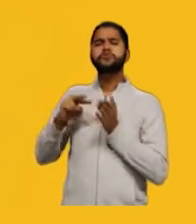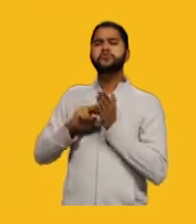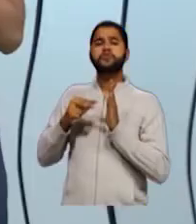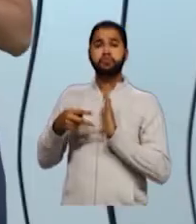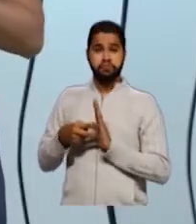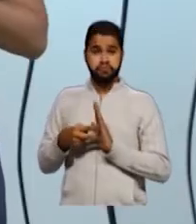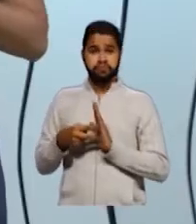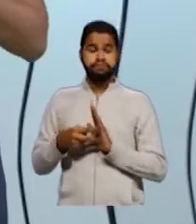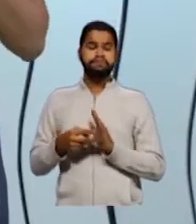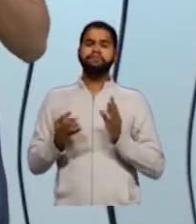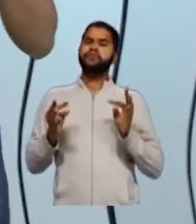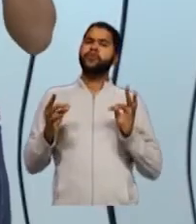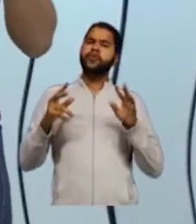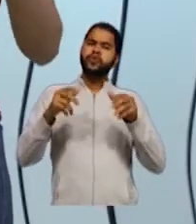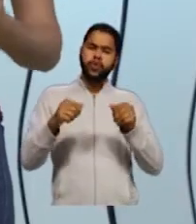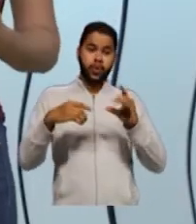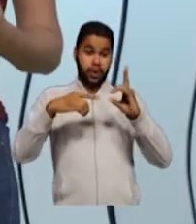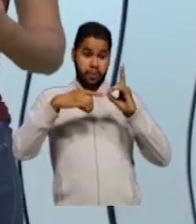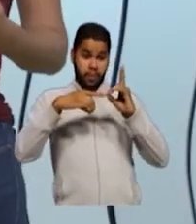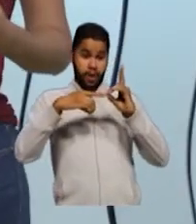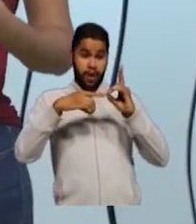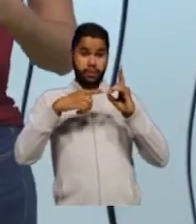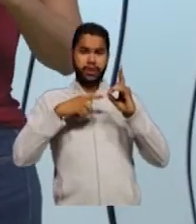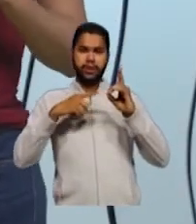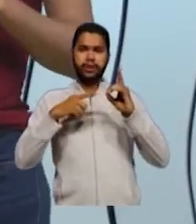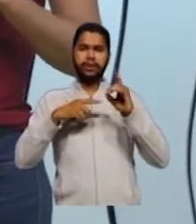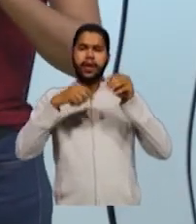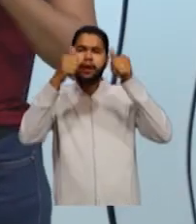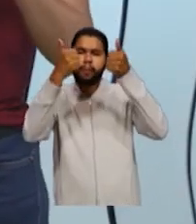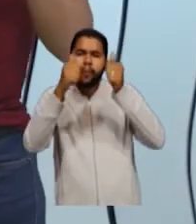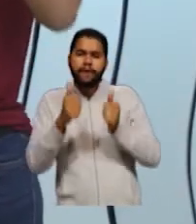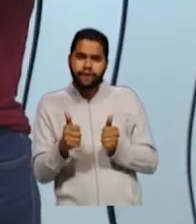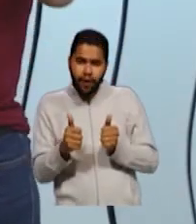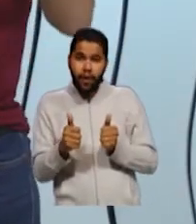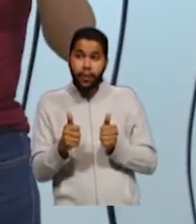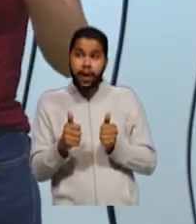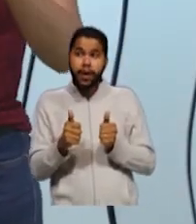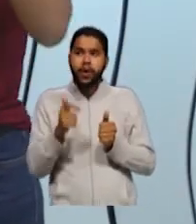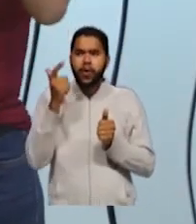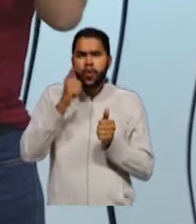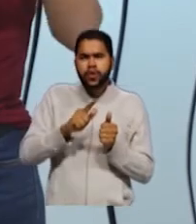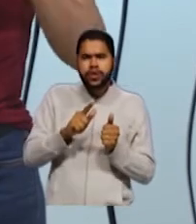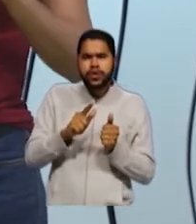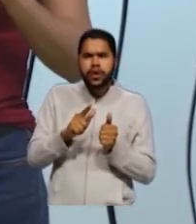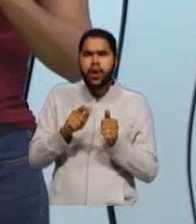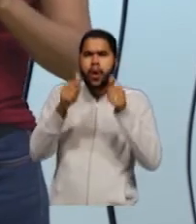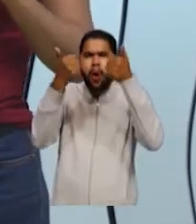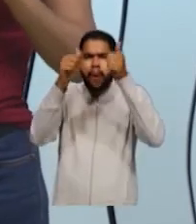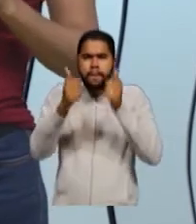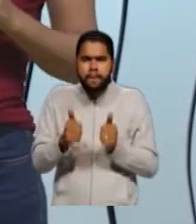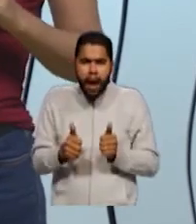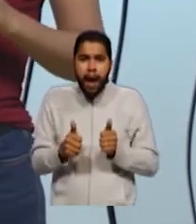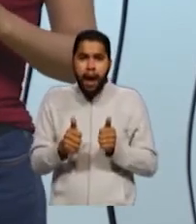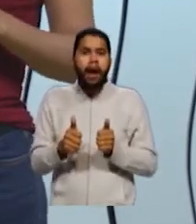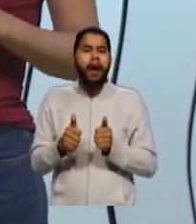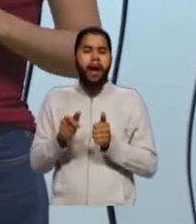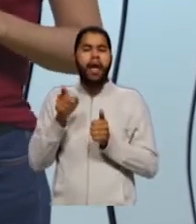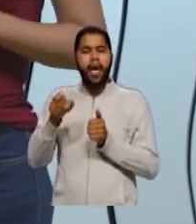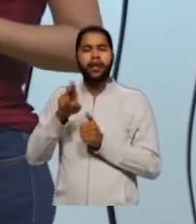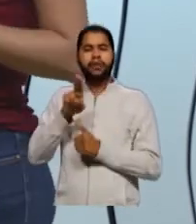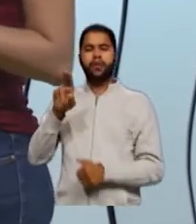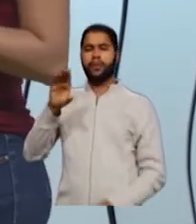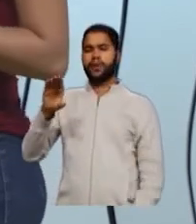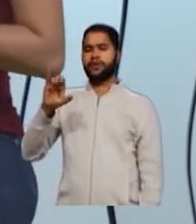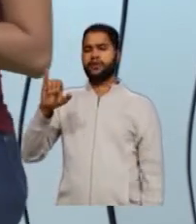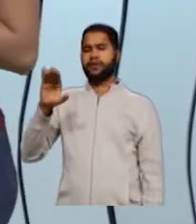molécula que forma uma figura geométrica, nessa figura, se eu consigo ver uma figura geométrica ali, eu posso chamar ele de ciclo.